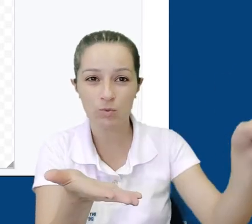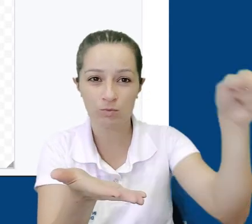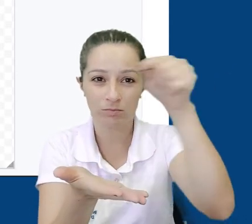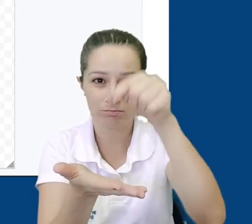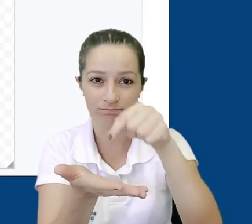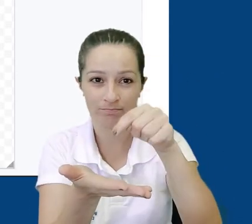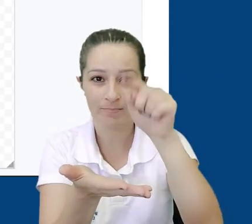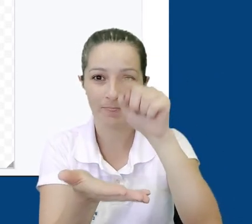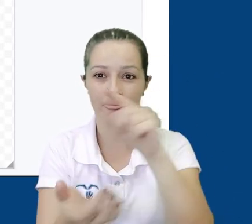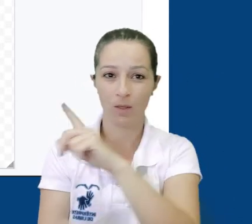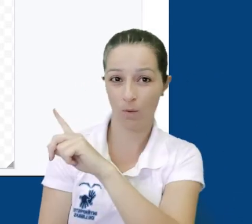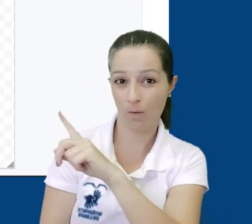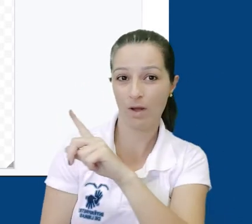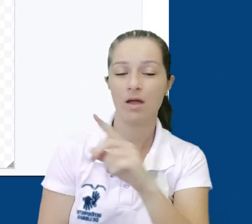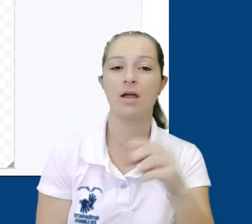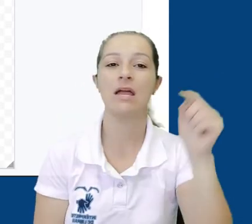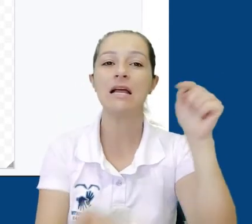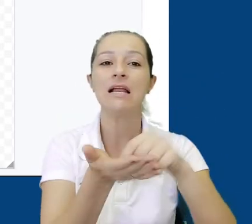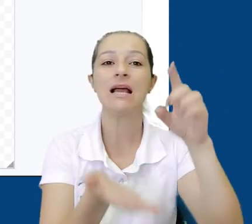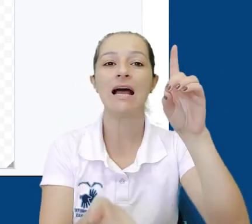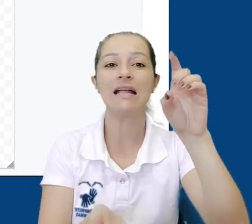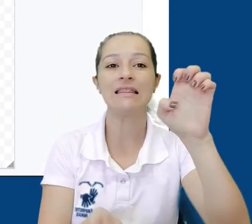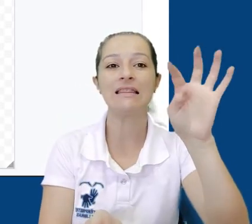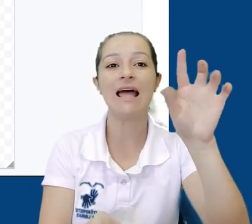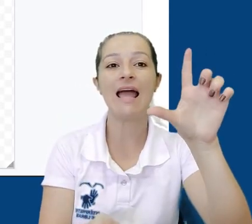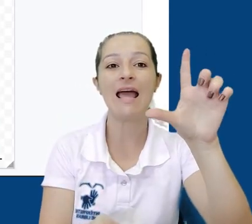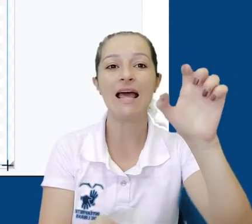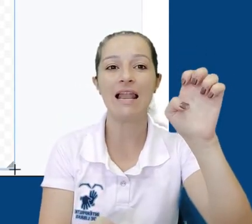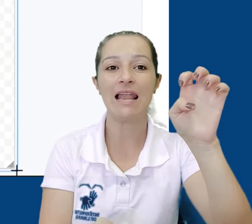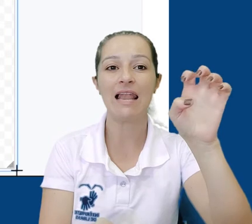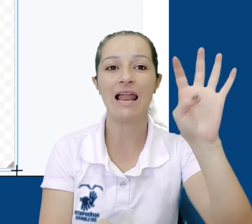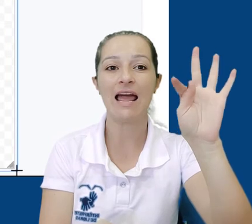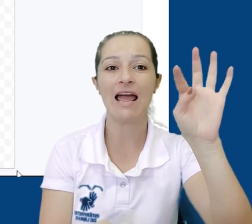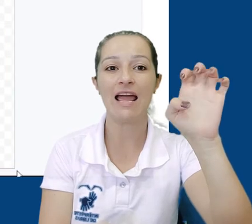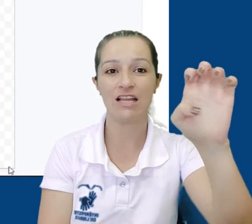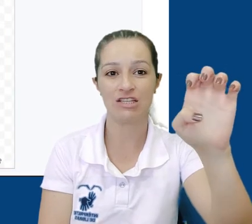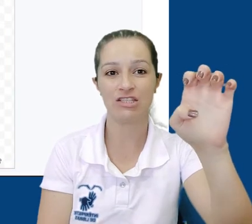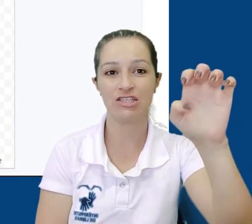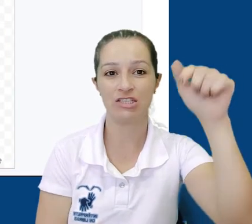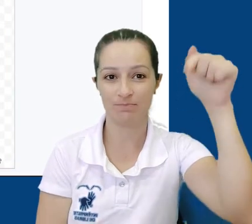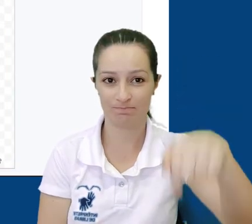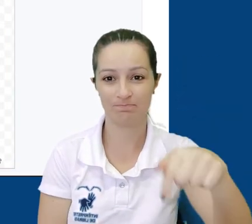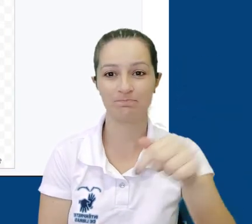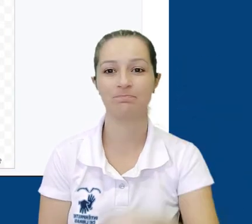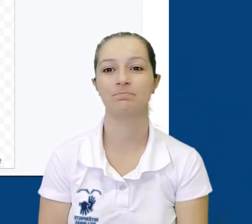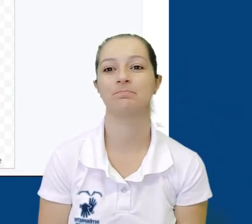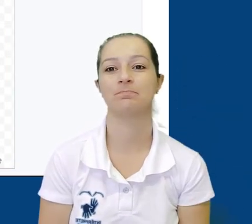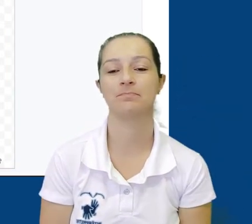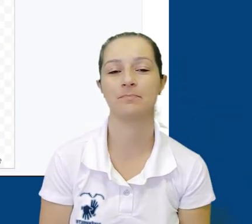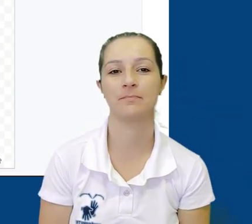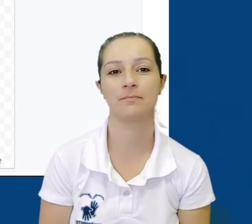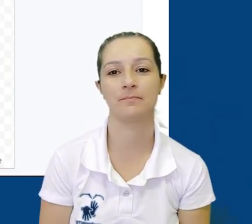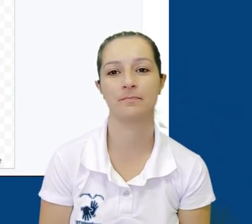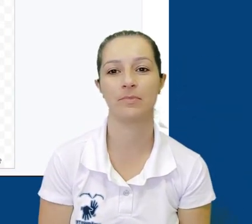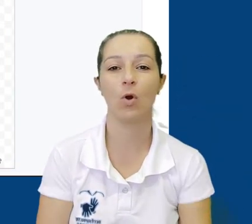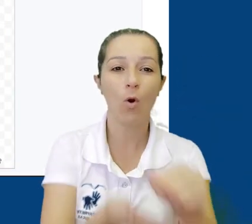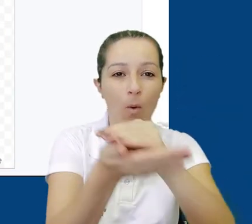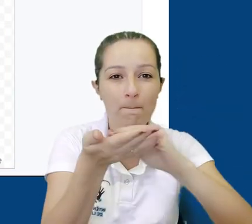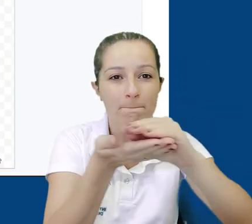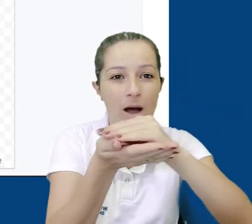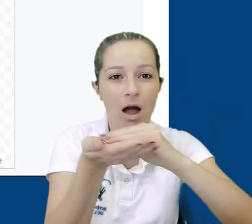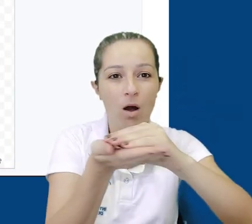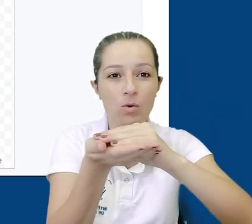vários itens de uma vez, clique em uma parte da tela de pintura que não tem nenhum desenho e arraste o mouse para determinar a área.